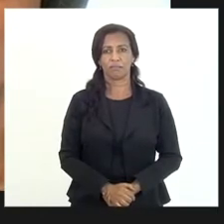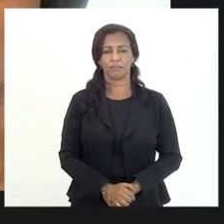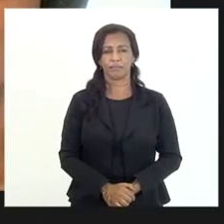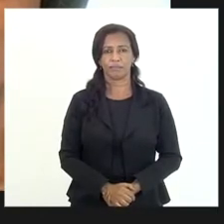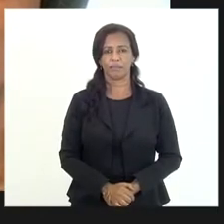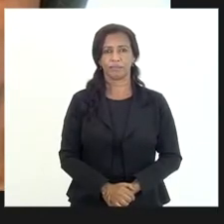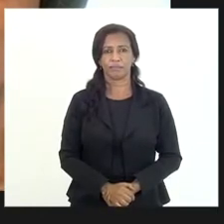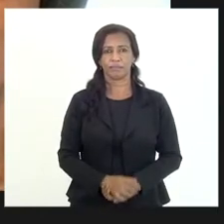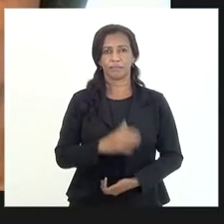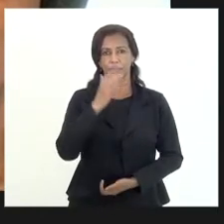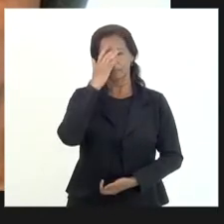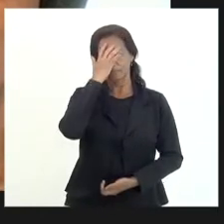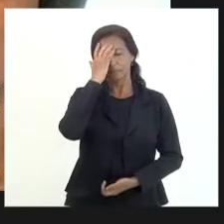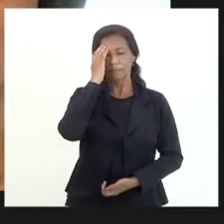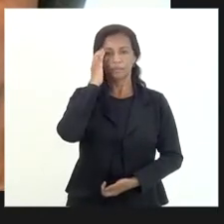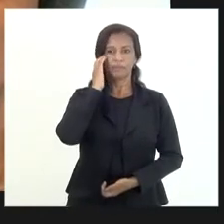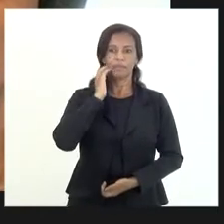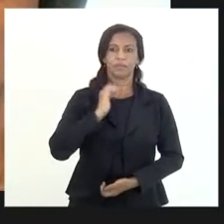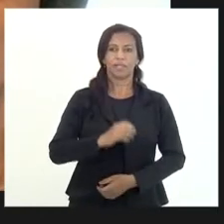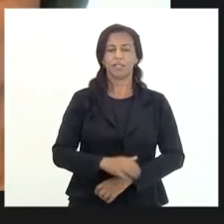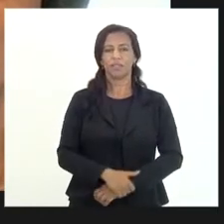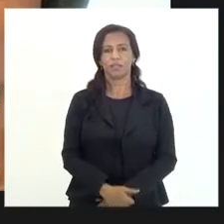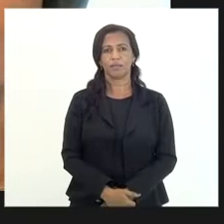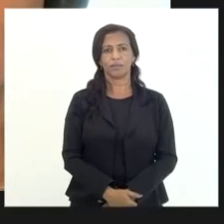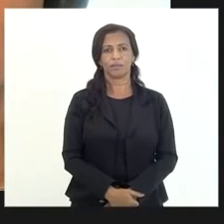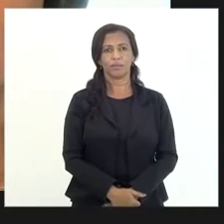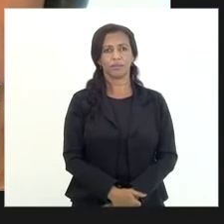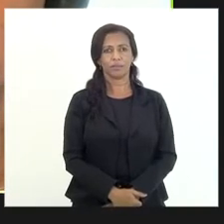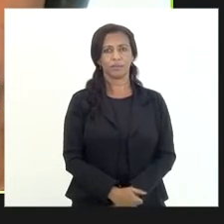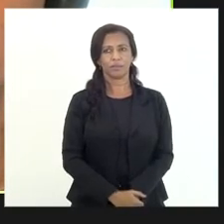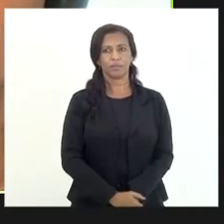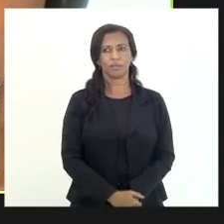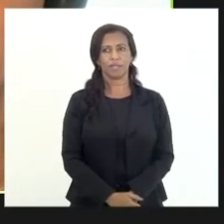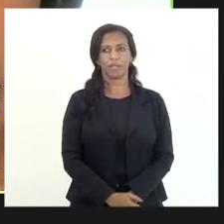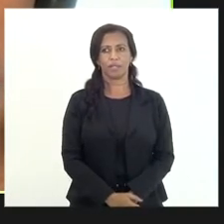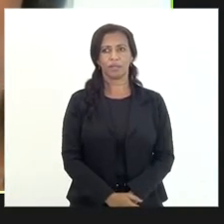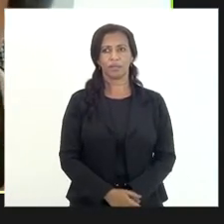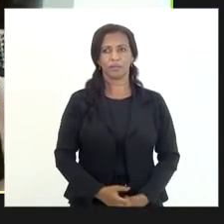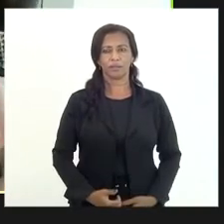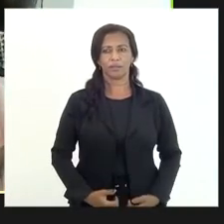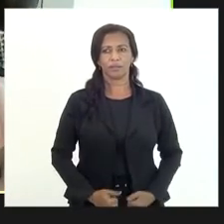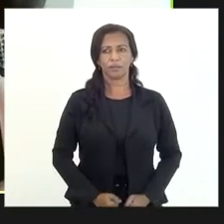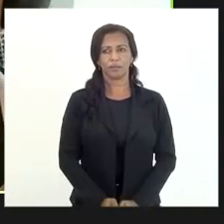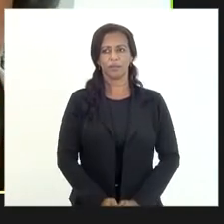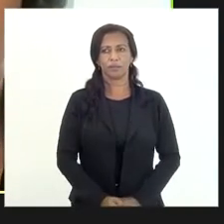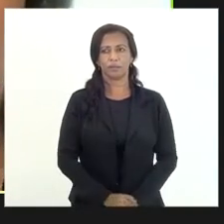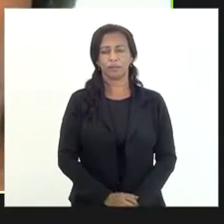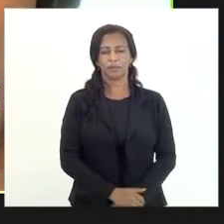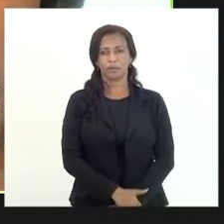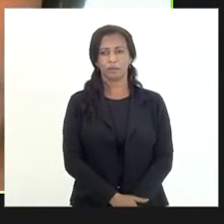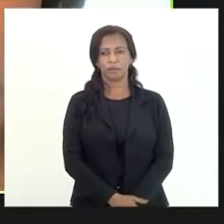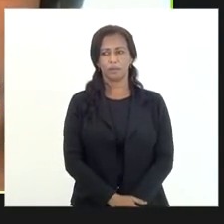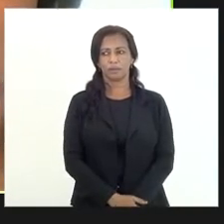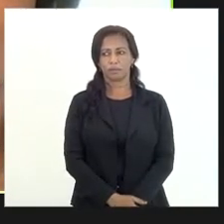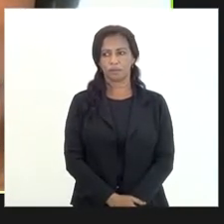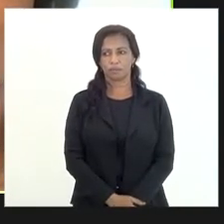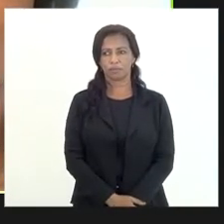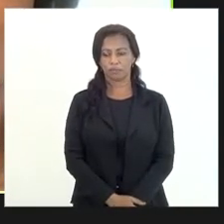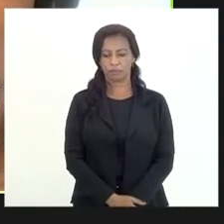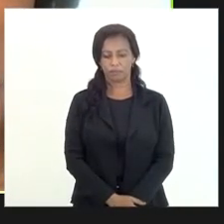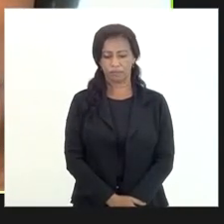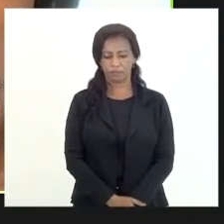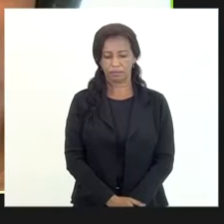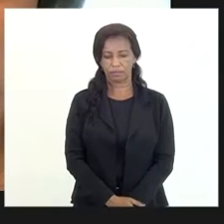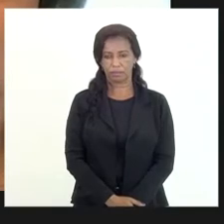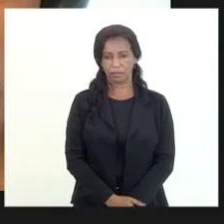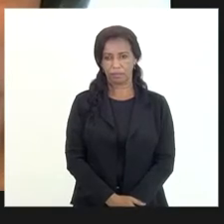o André já está compartilhado eu clico aqui para compartilhar a tela e diz que dá uma mensagem aqui de que